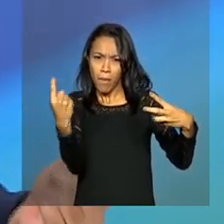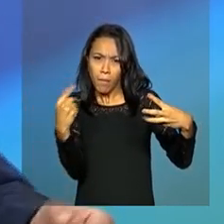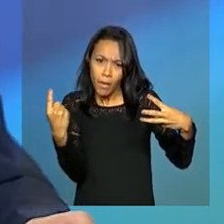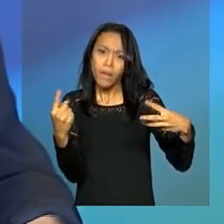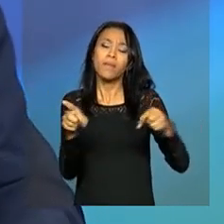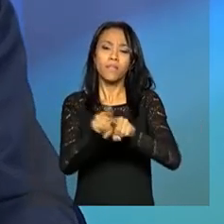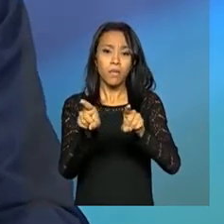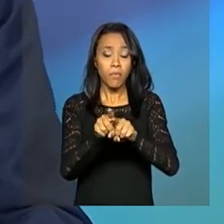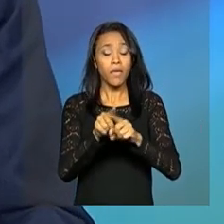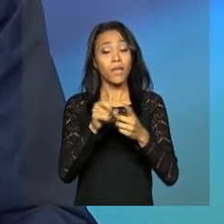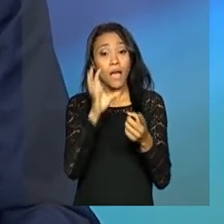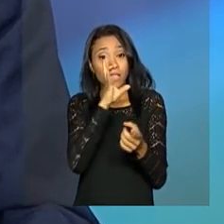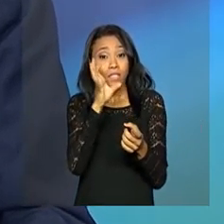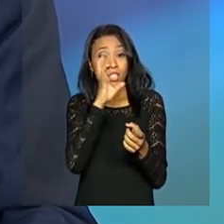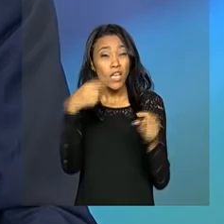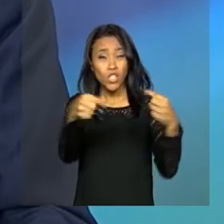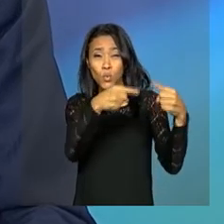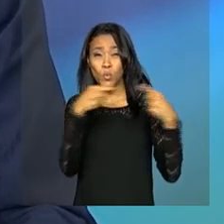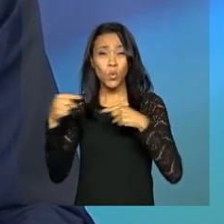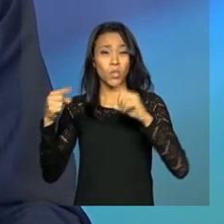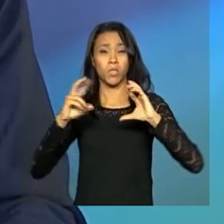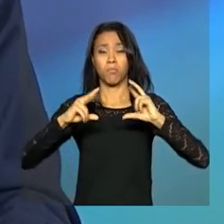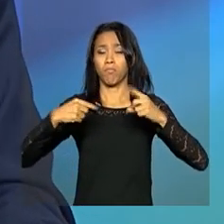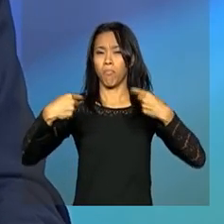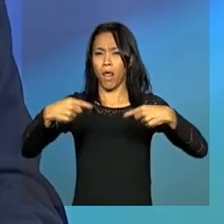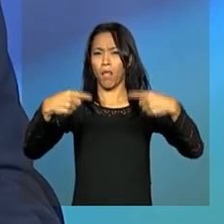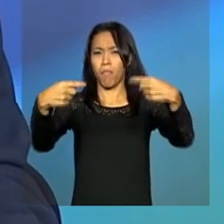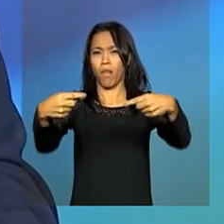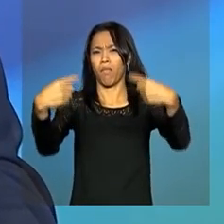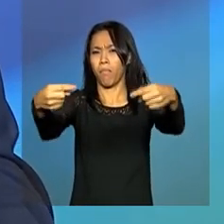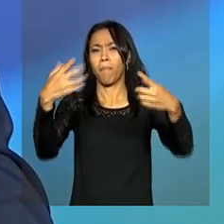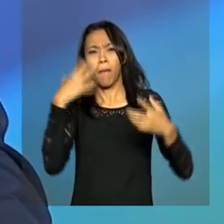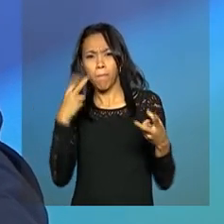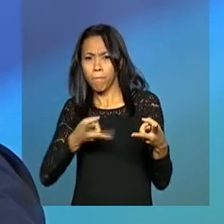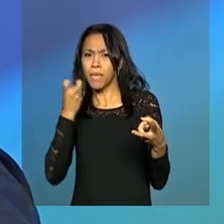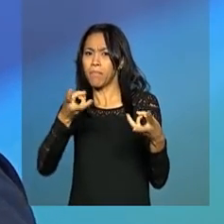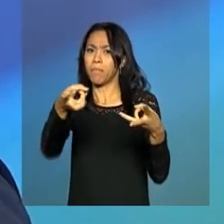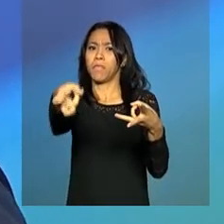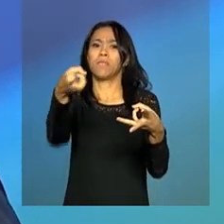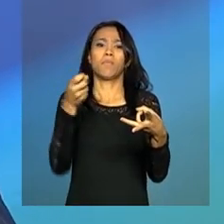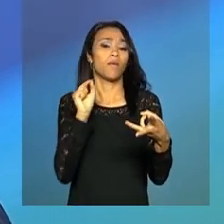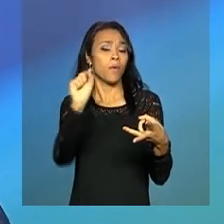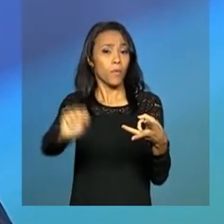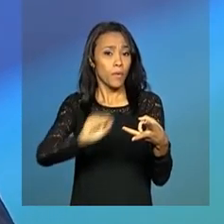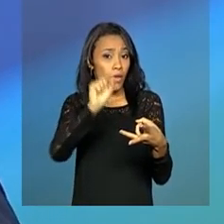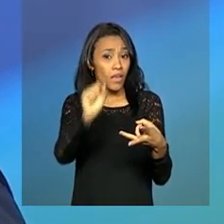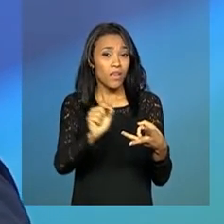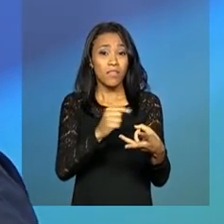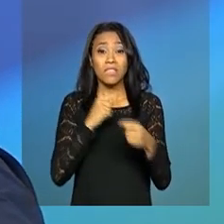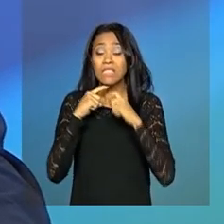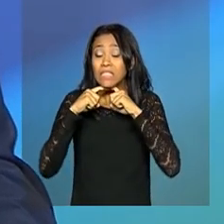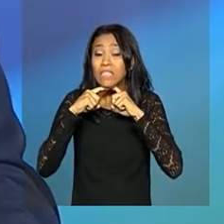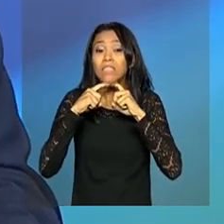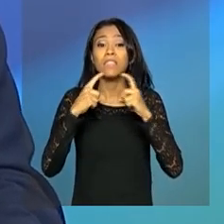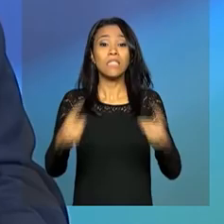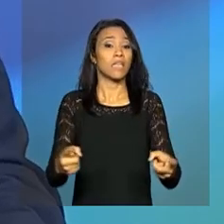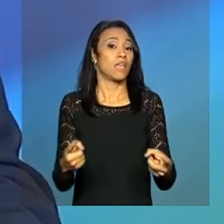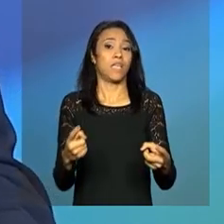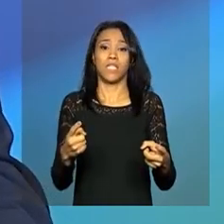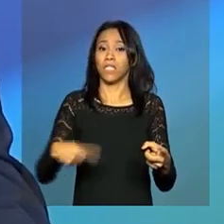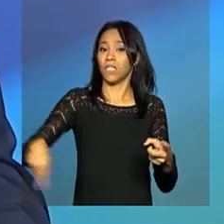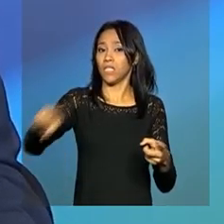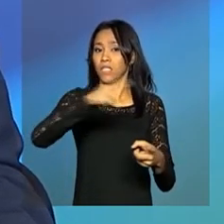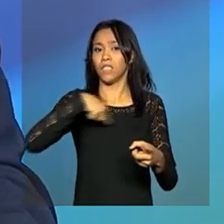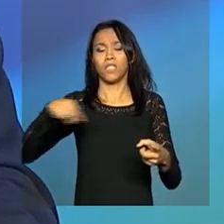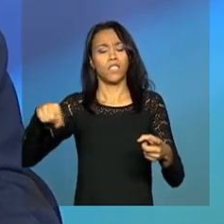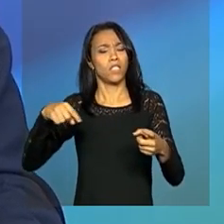discussões que se realizaram nesses dias para se verificar que, efetivamente, ninguém discutiu os